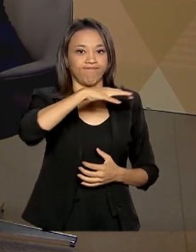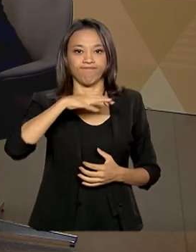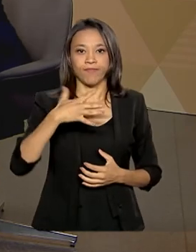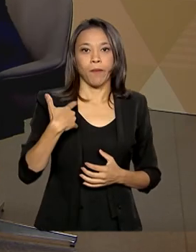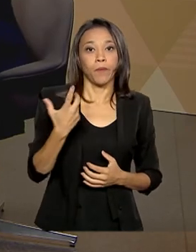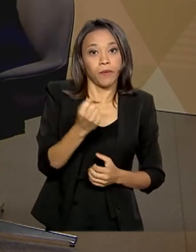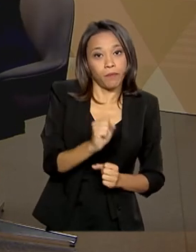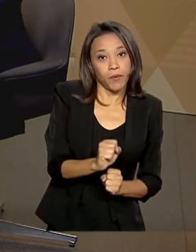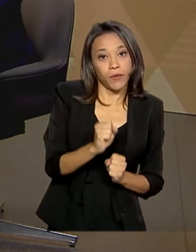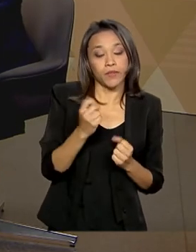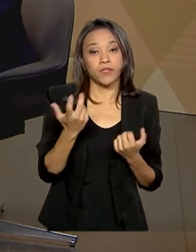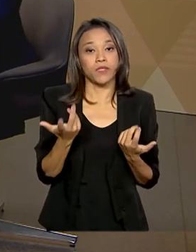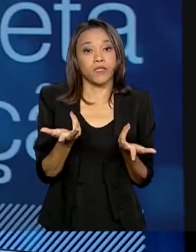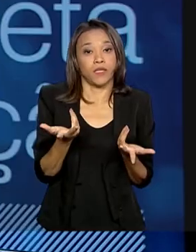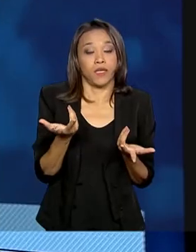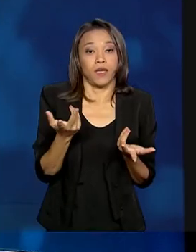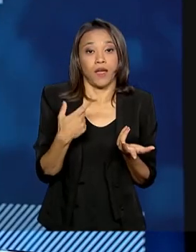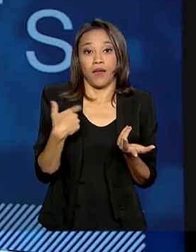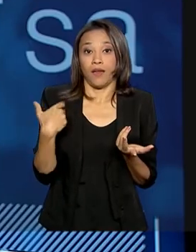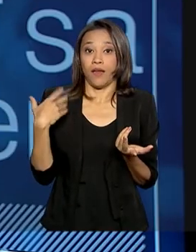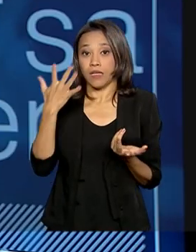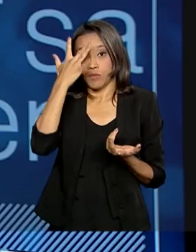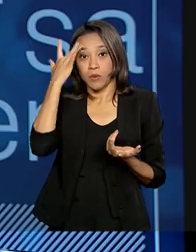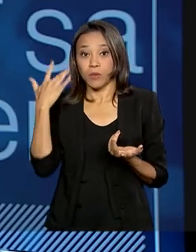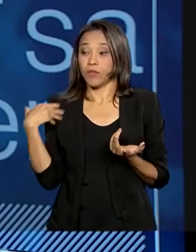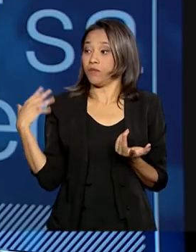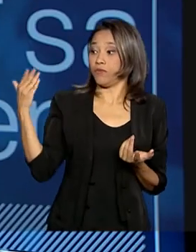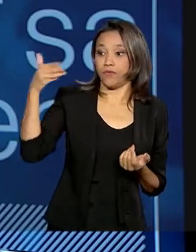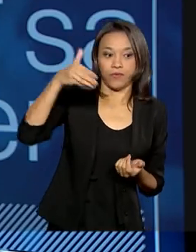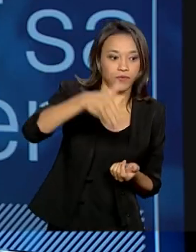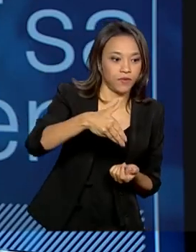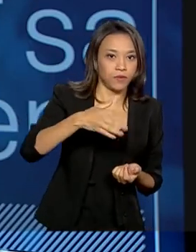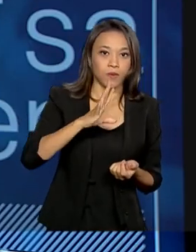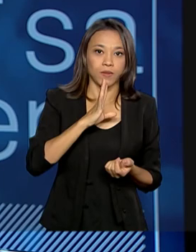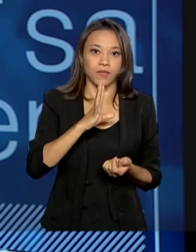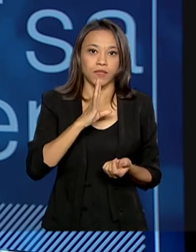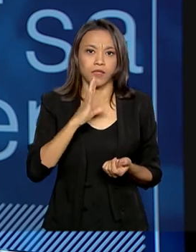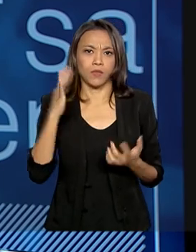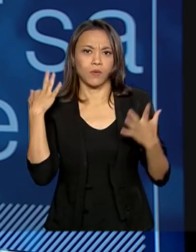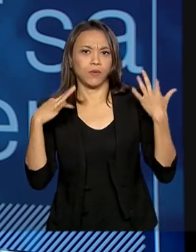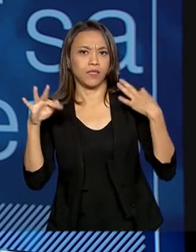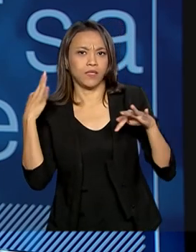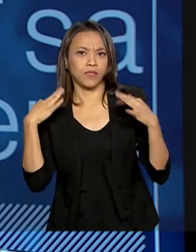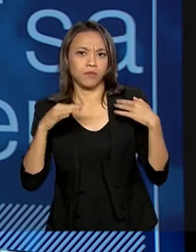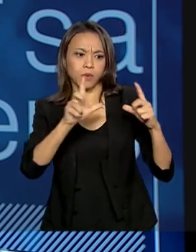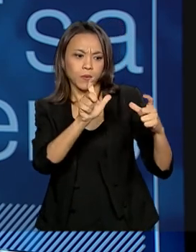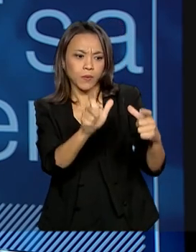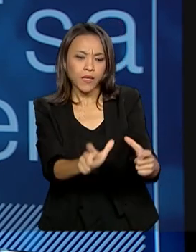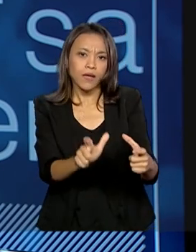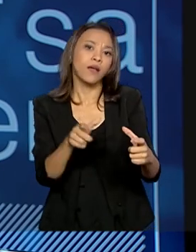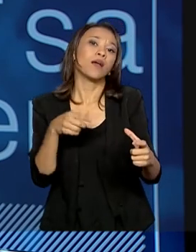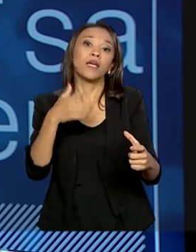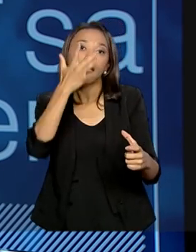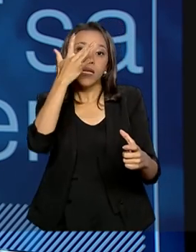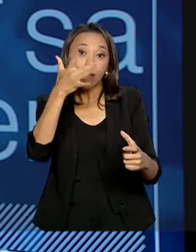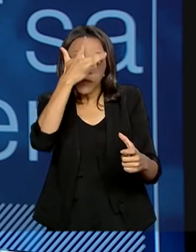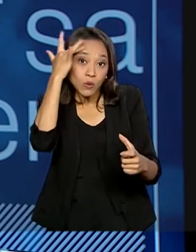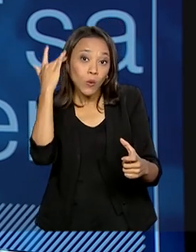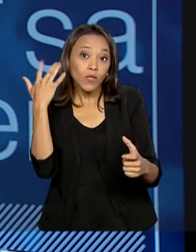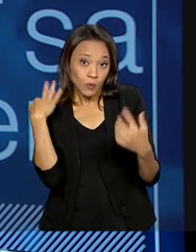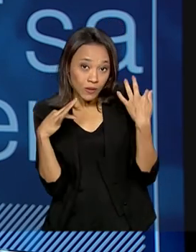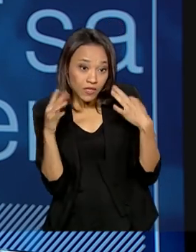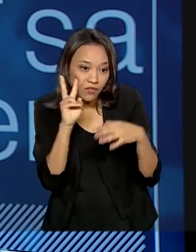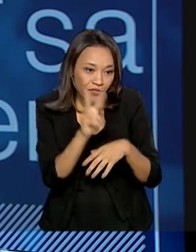vender um atrativo das comunidades locais, ela vai trazer mais turista para aquele local e o turista, vendo aquilo lá,